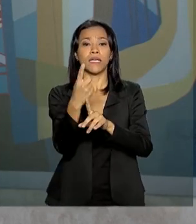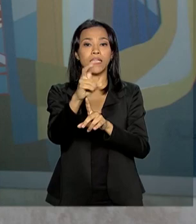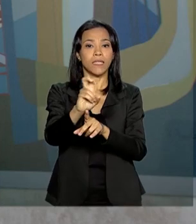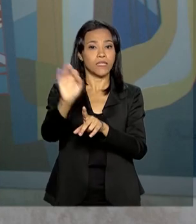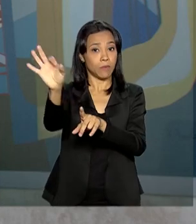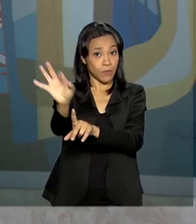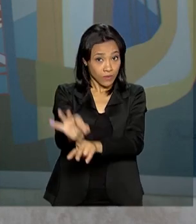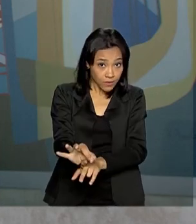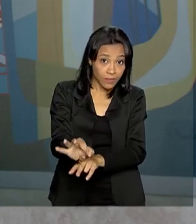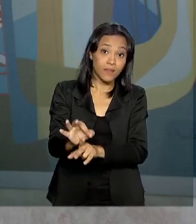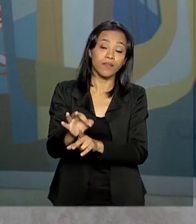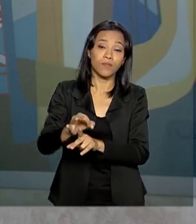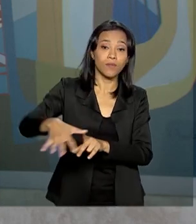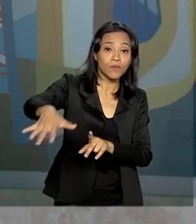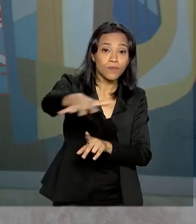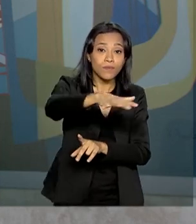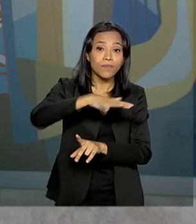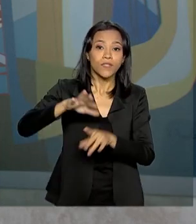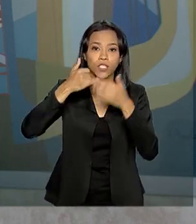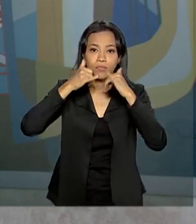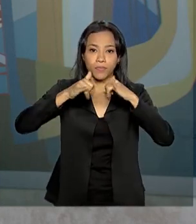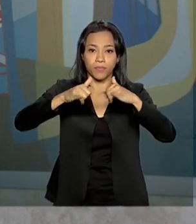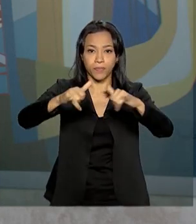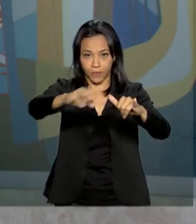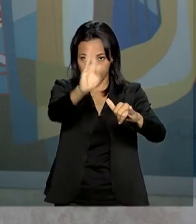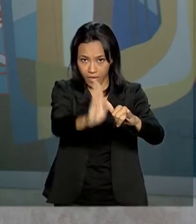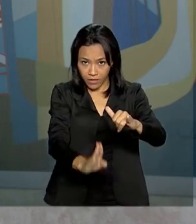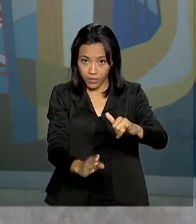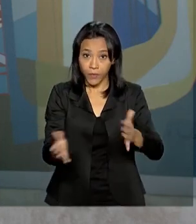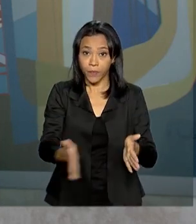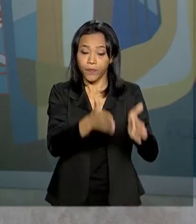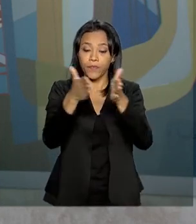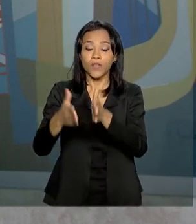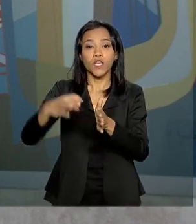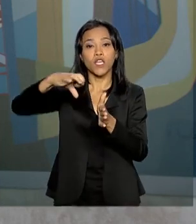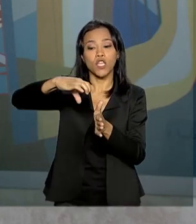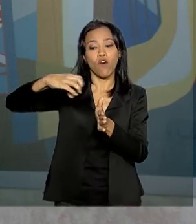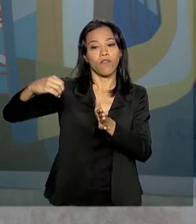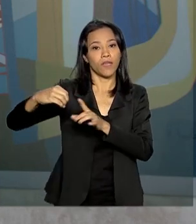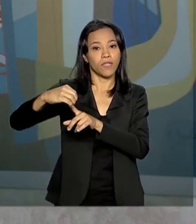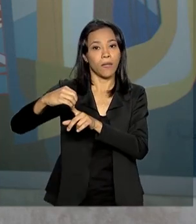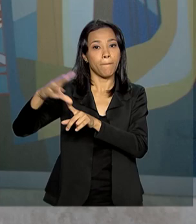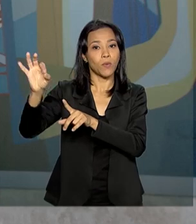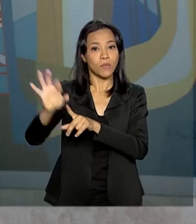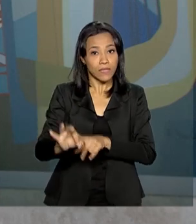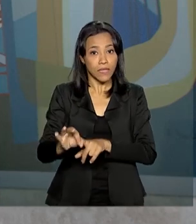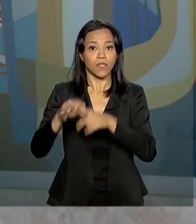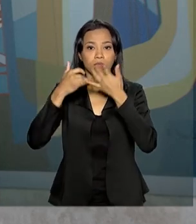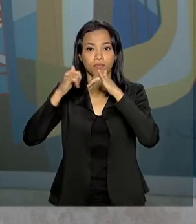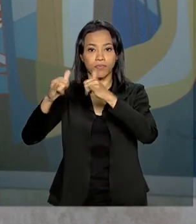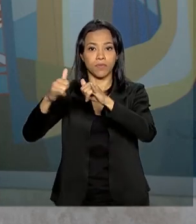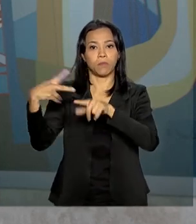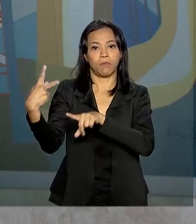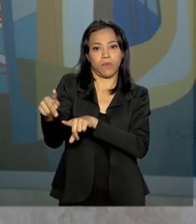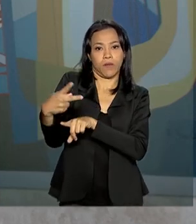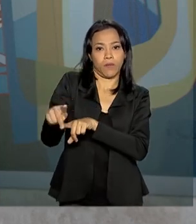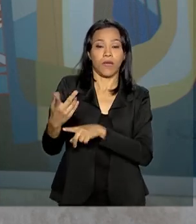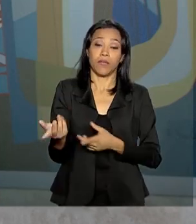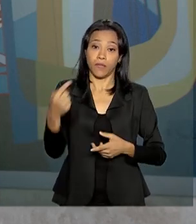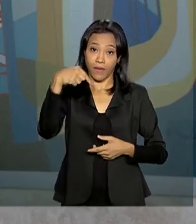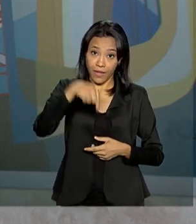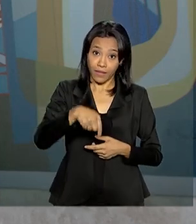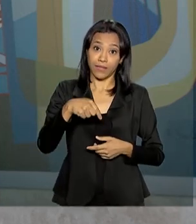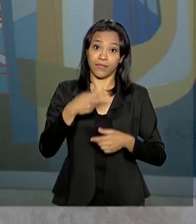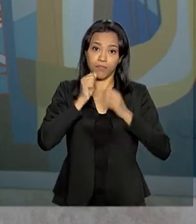mercado de energia elétrica no Brasil e 90% do mercado paraguaio. A usina de Itaipu também faz